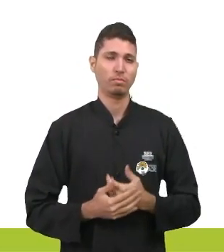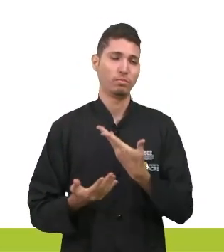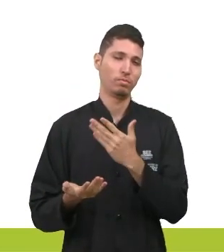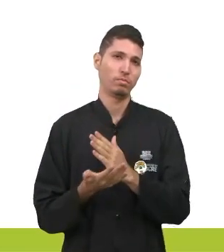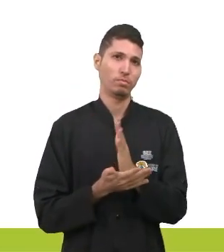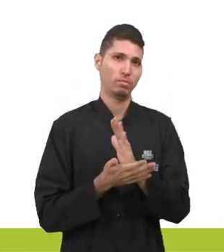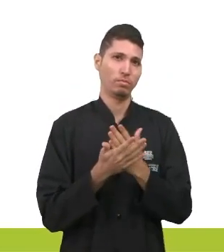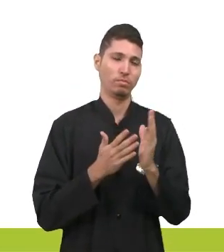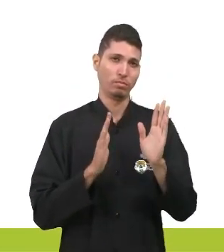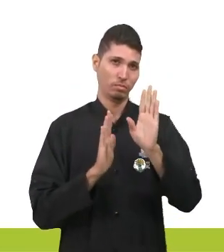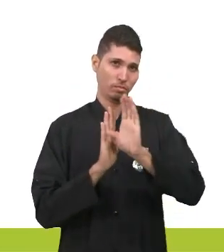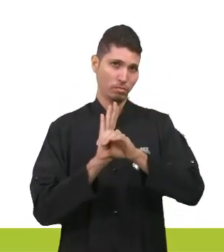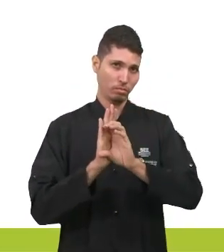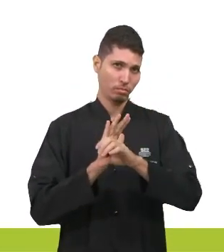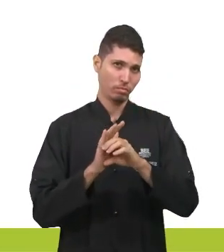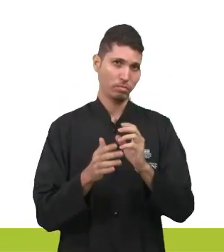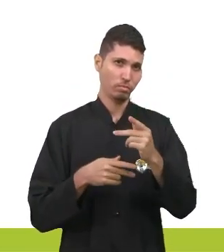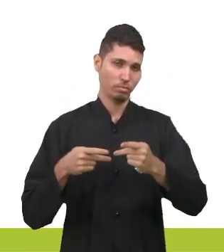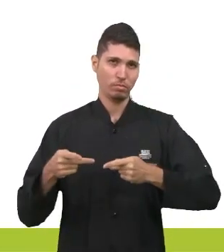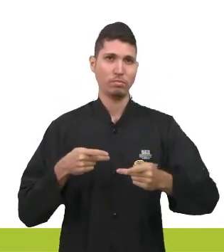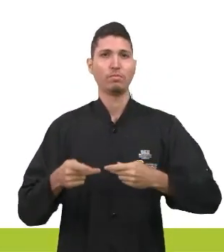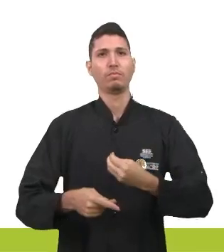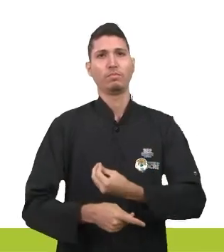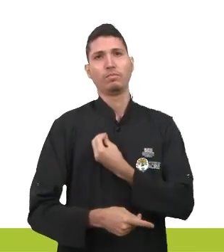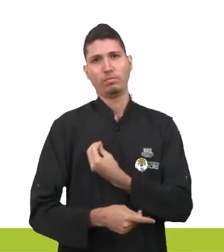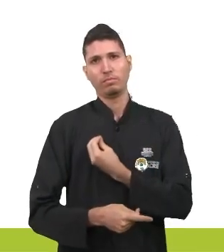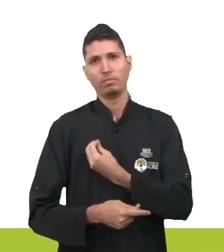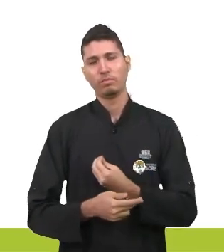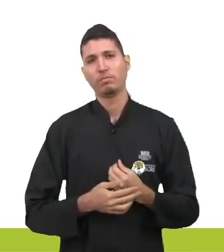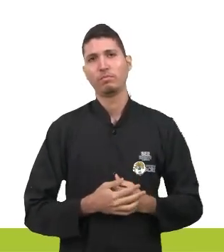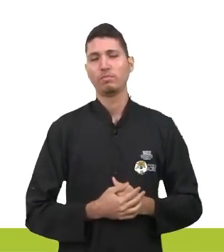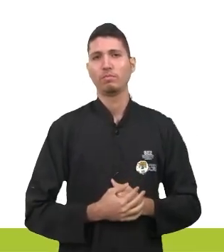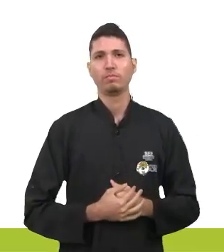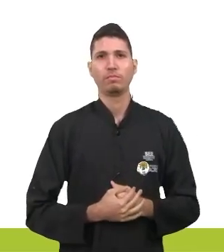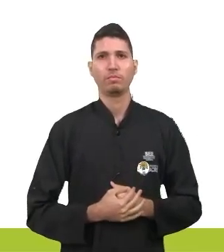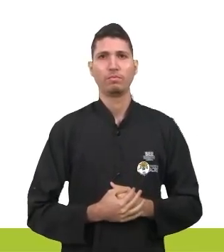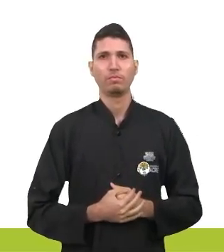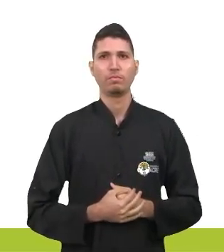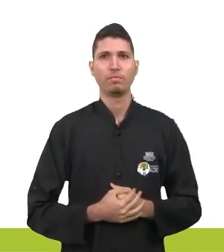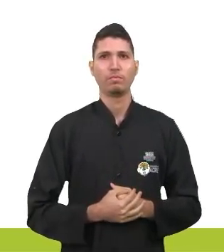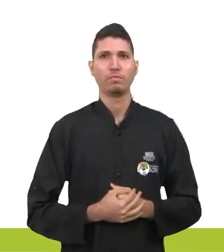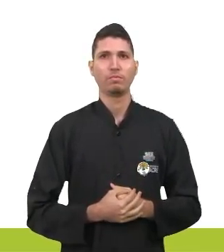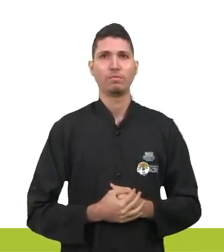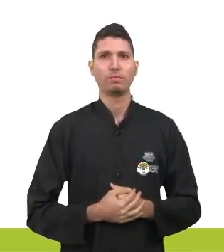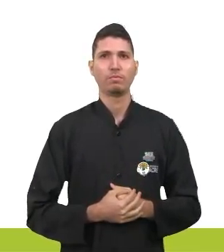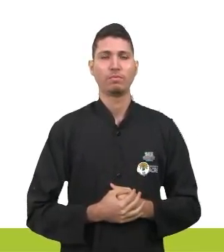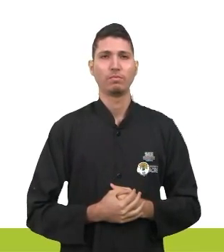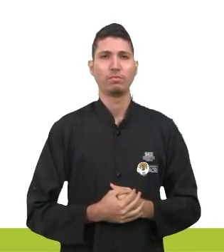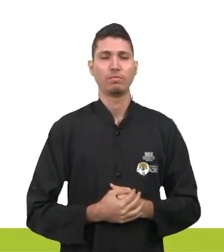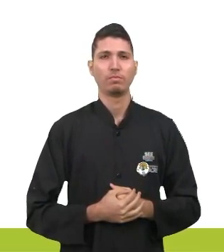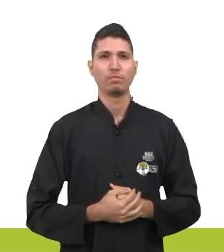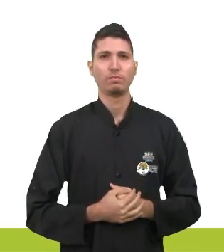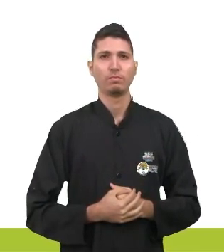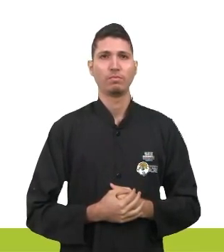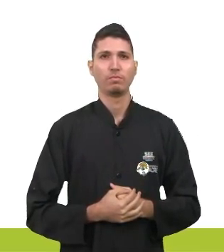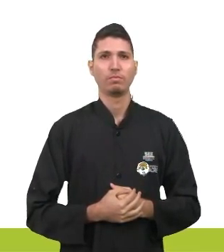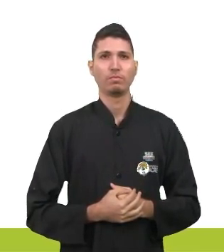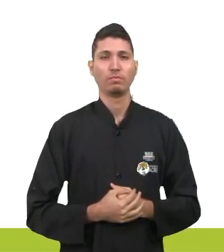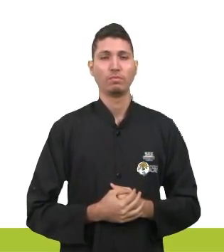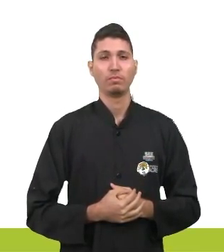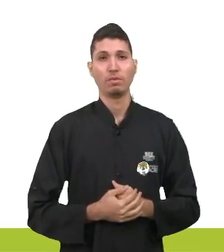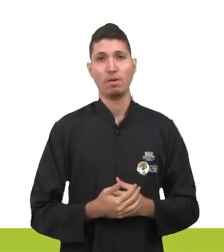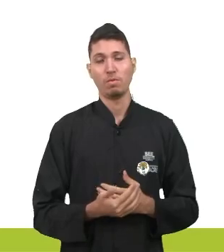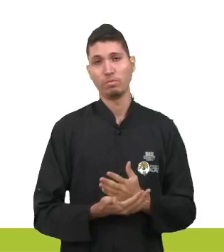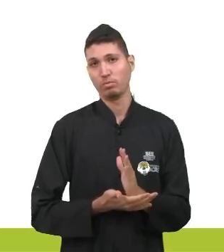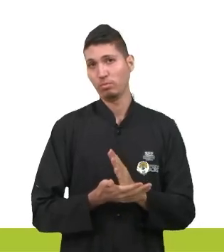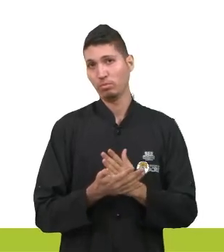conceitos de projeto de vida, E aí, de acordo com algumas estudiosas aí